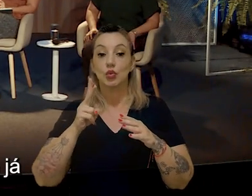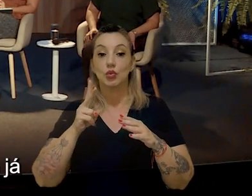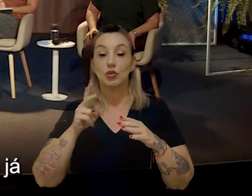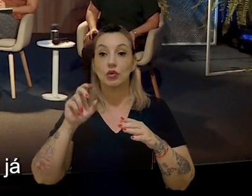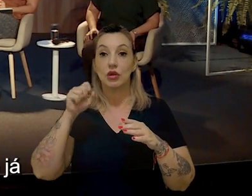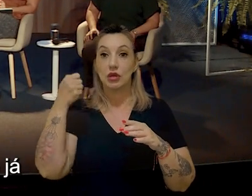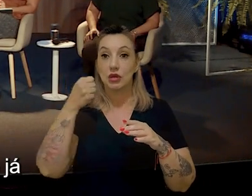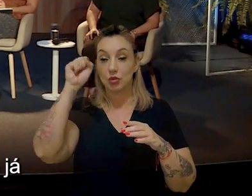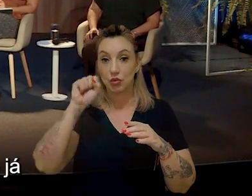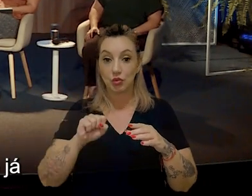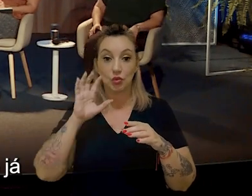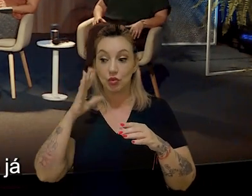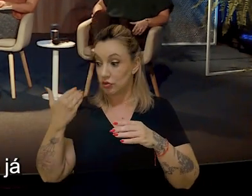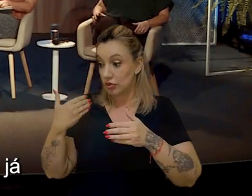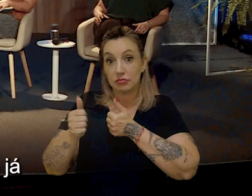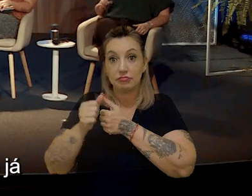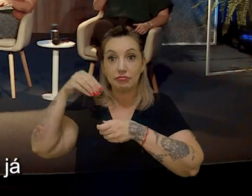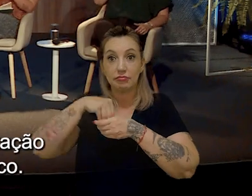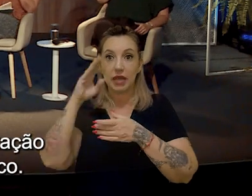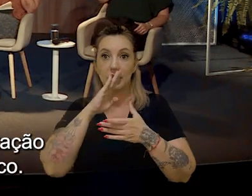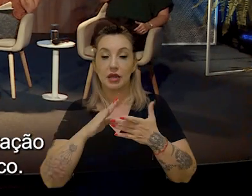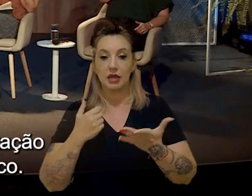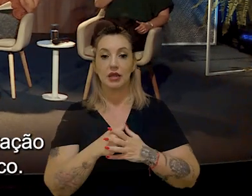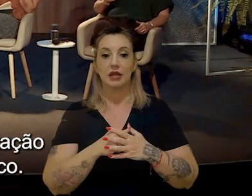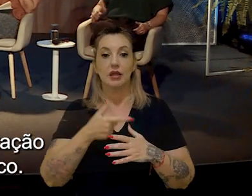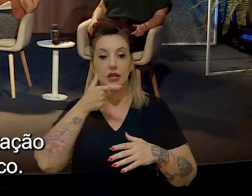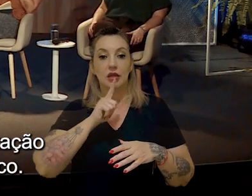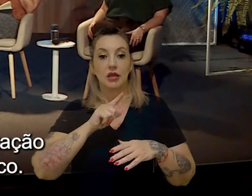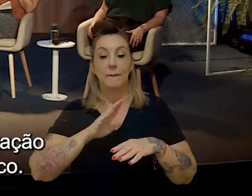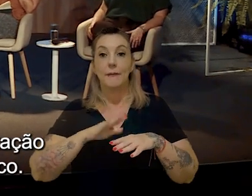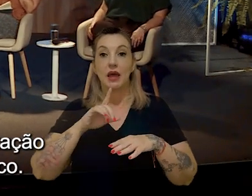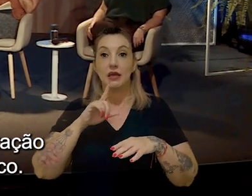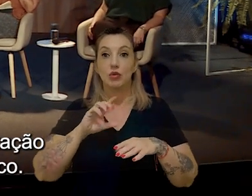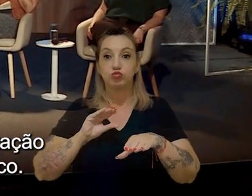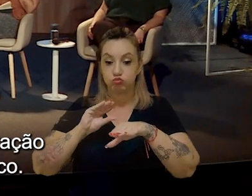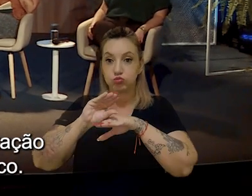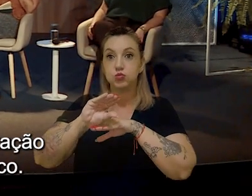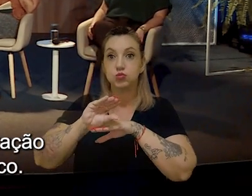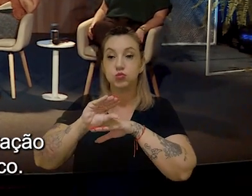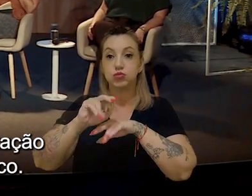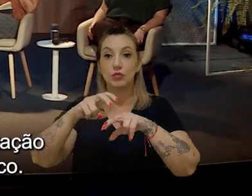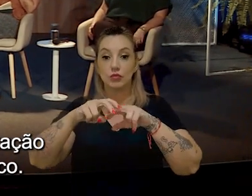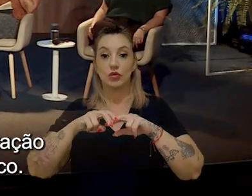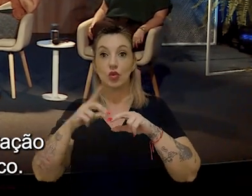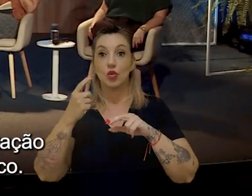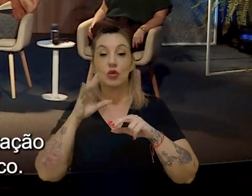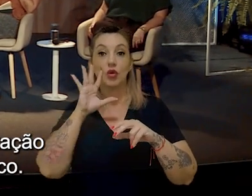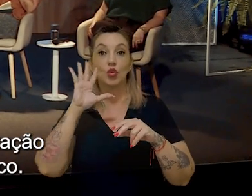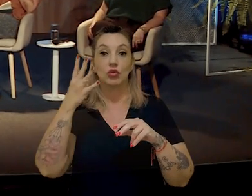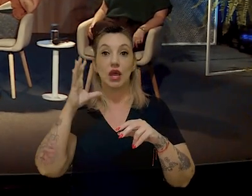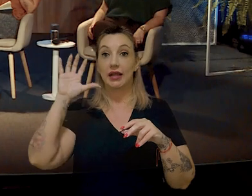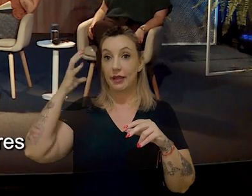Grande do Sul está aqui, aconteceu no nosso quintal aqui, já está sendo considerada a maior indenização por causa de um único evento